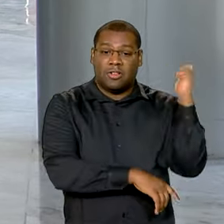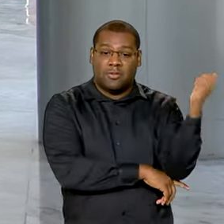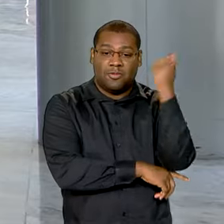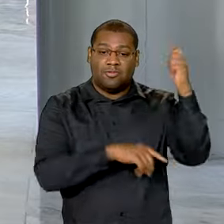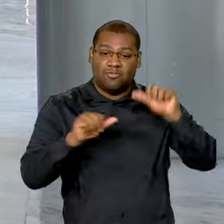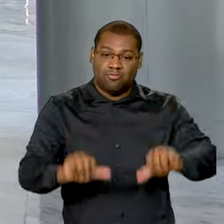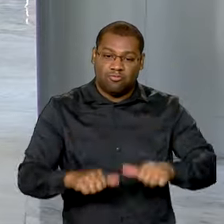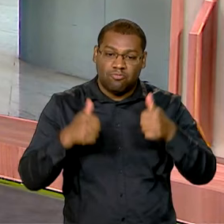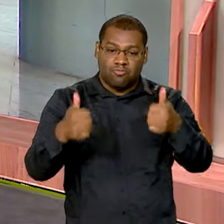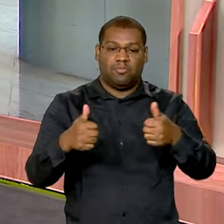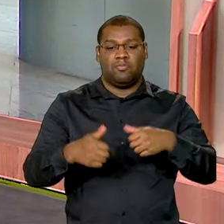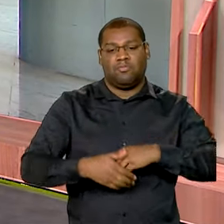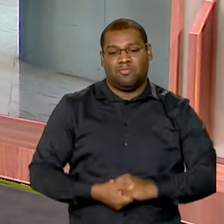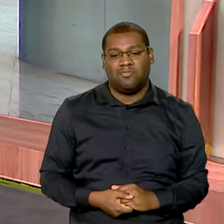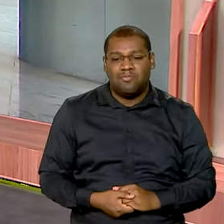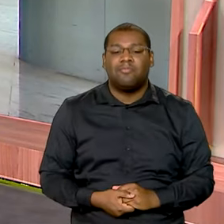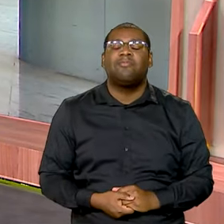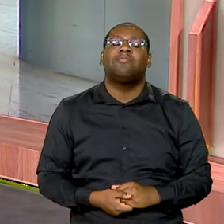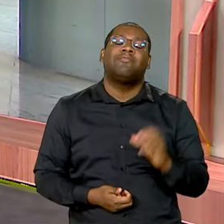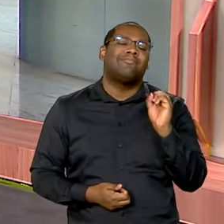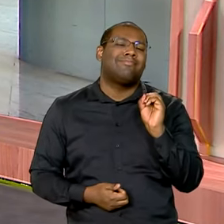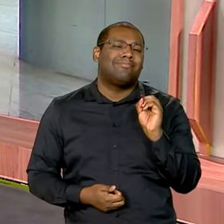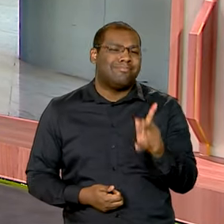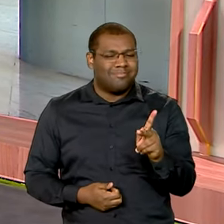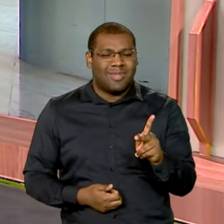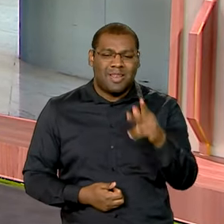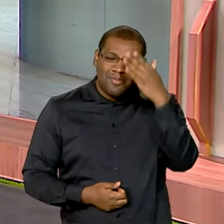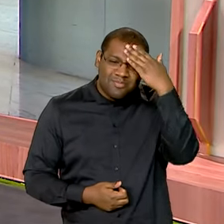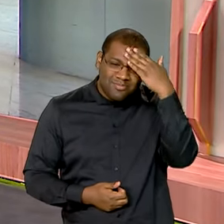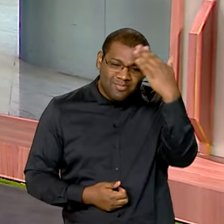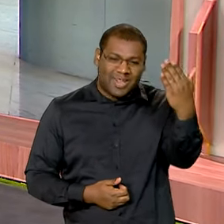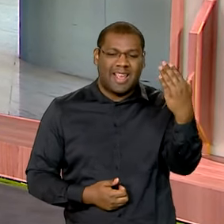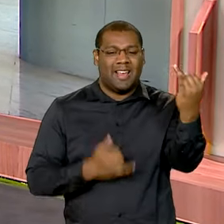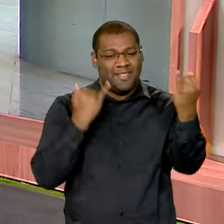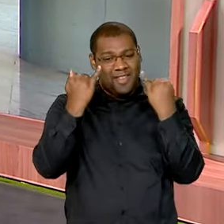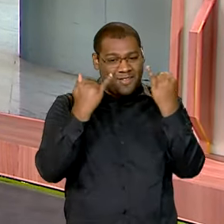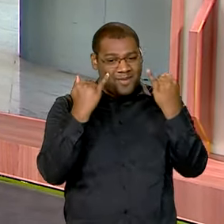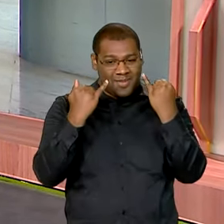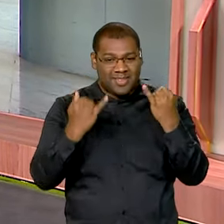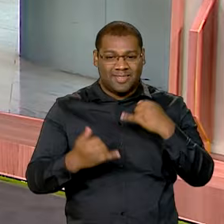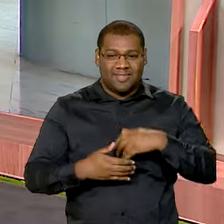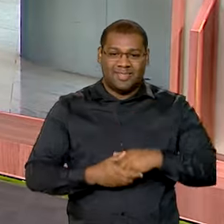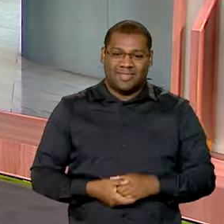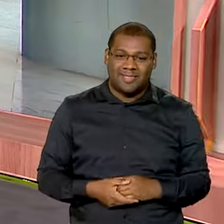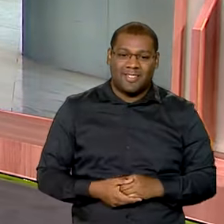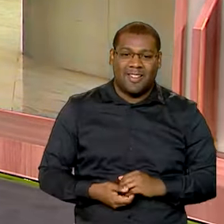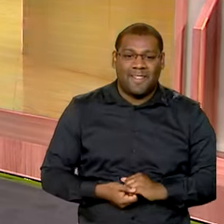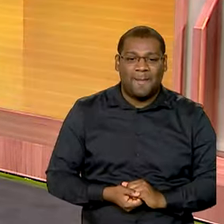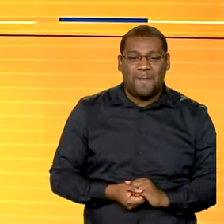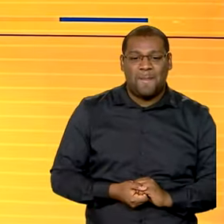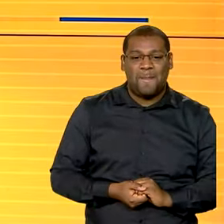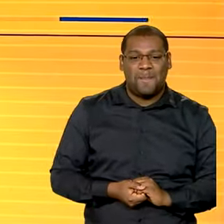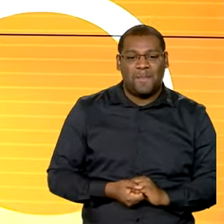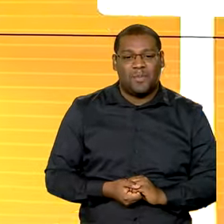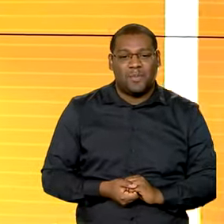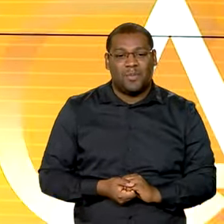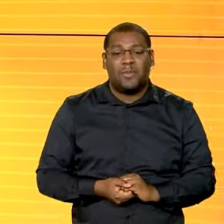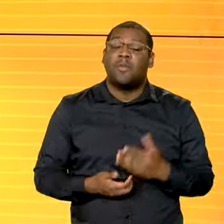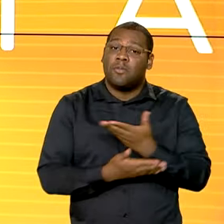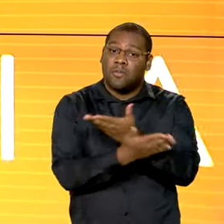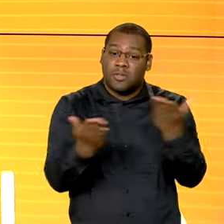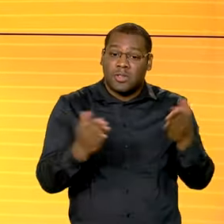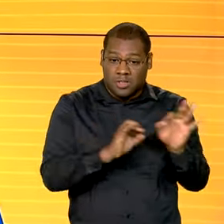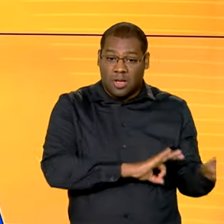É isso, Vanessa. Eu volto com você. Ok, Jéssica Gonçalves. Obrigada pelas informações. Bom trabalho para você. E como vocês têm